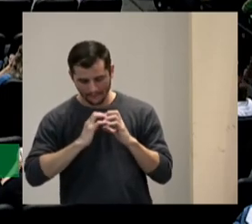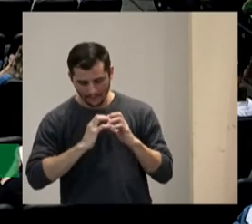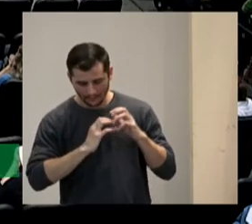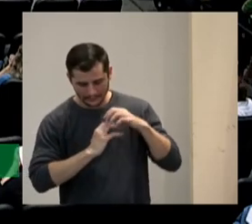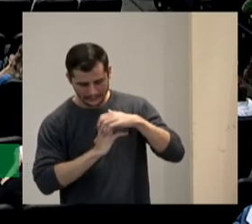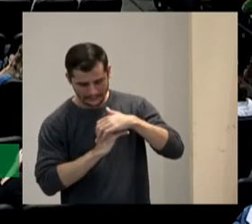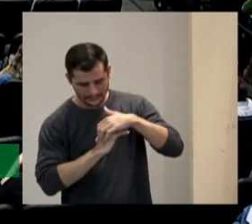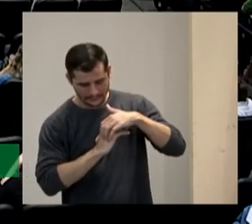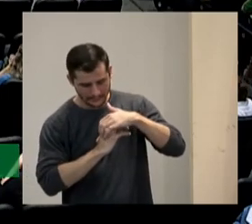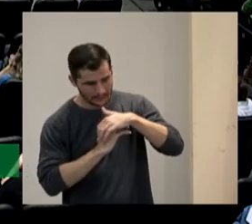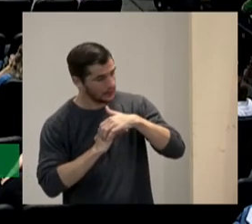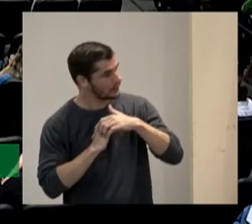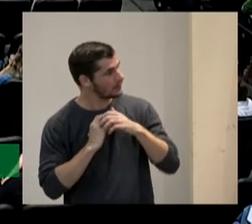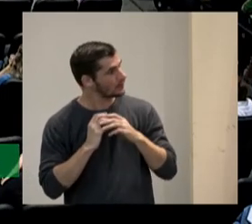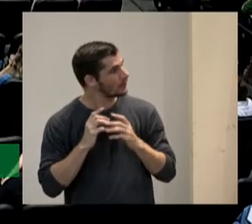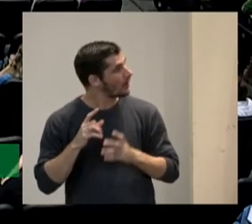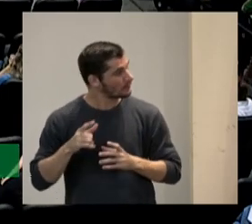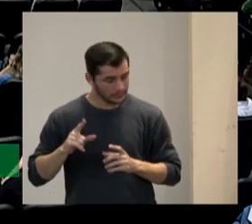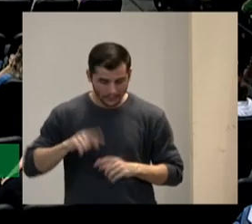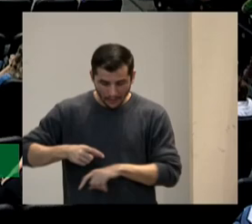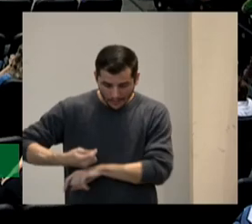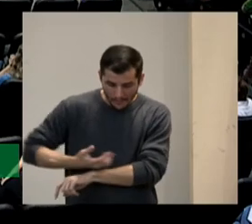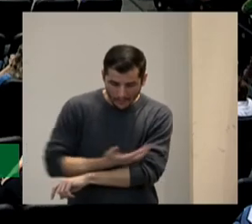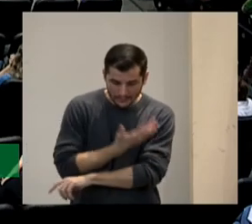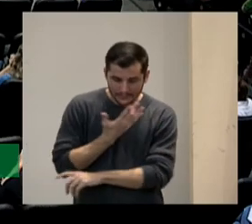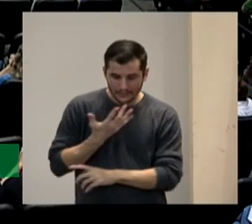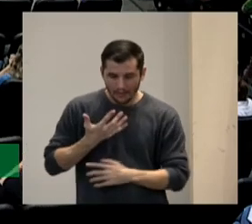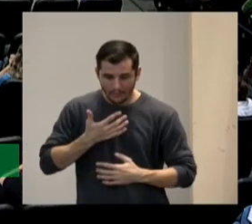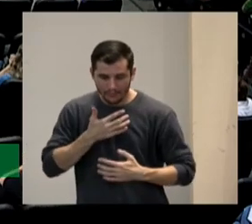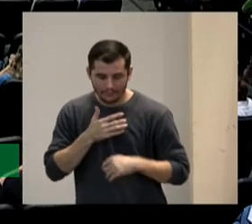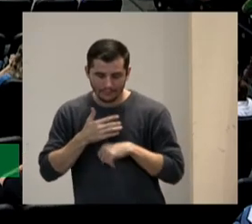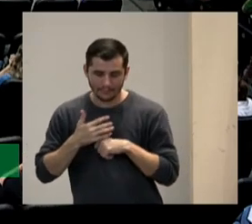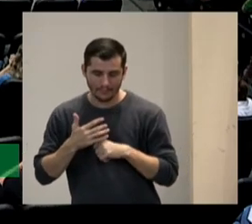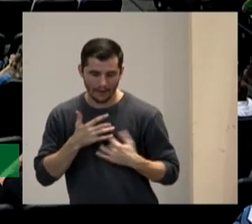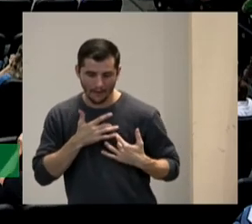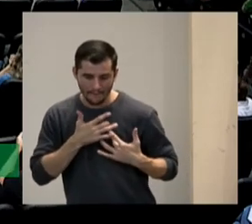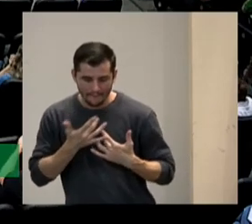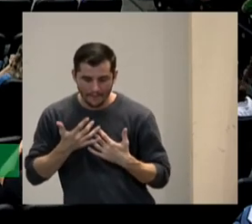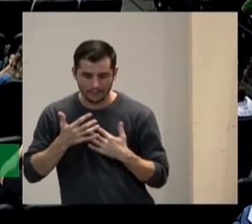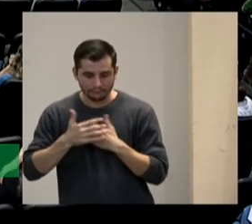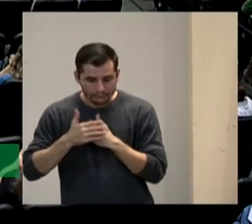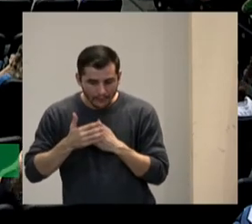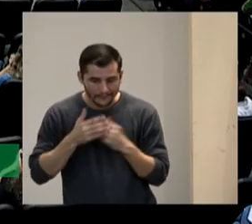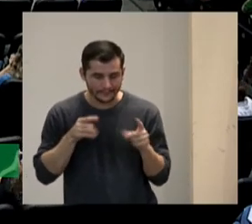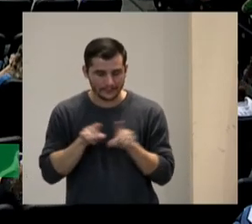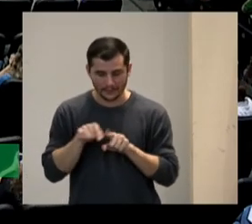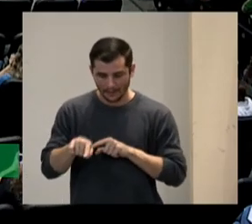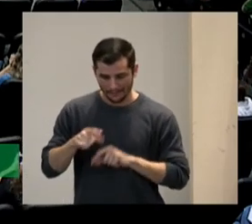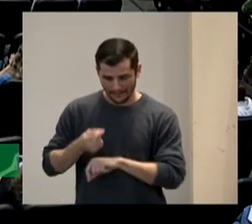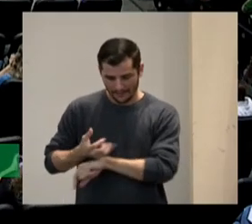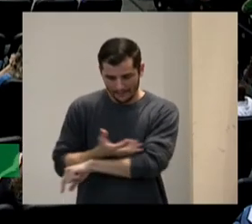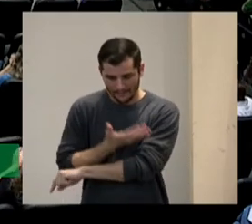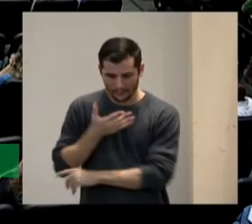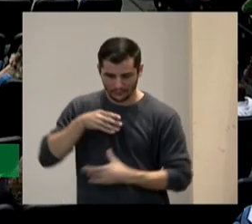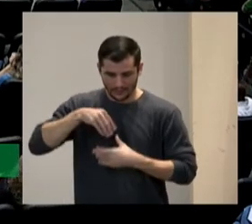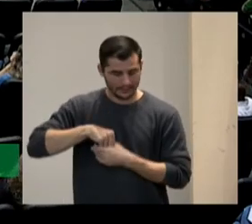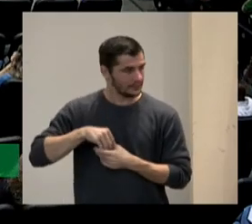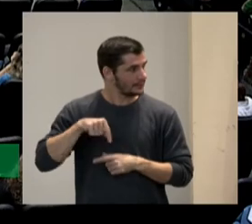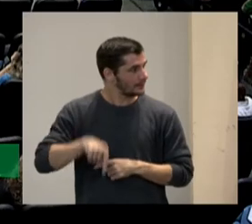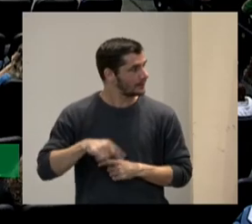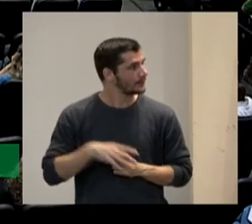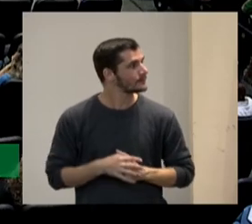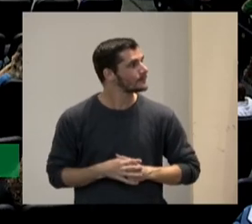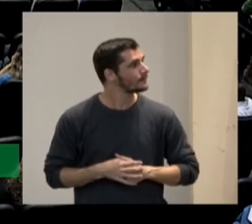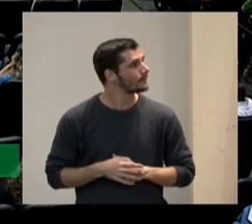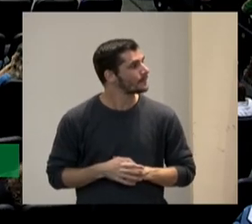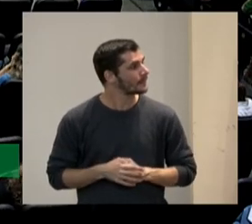toda essa parte dos afectos das emoções aqui também foi colocado em algum momento toda a importância das emoções pois tem uma